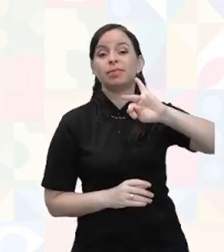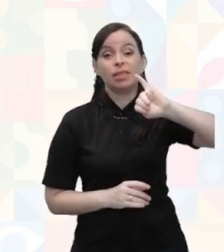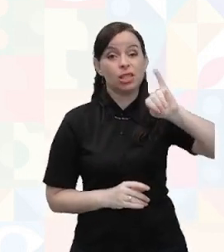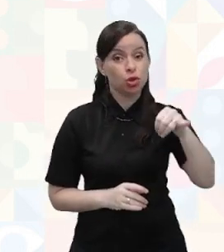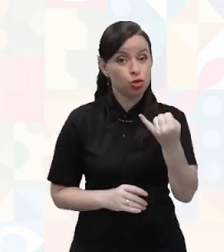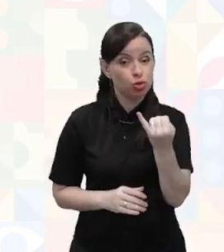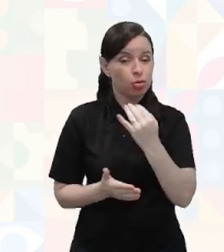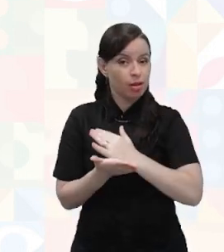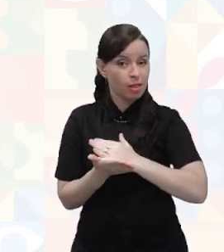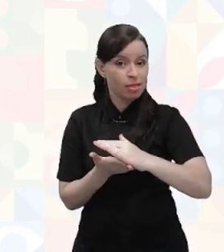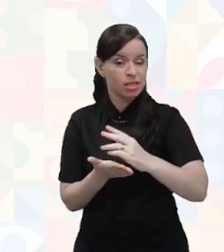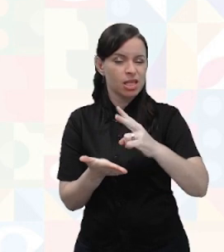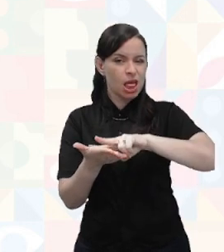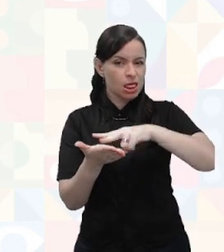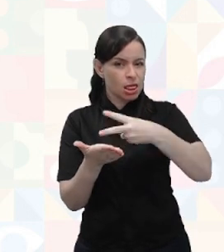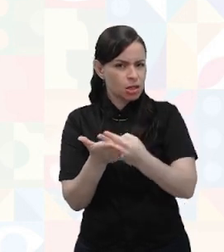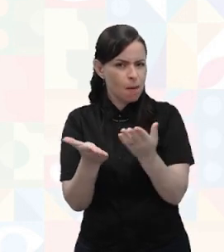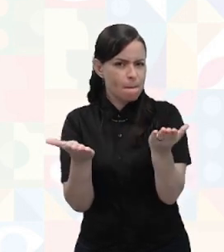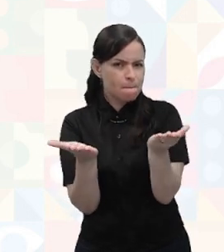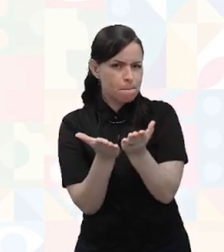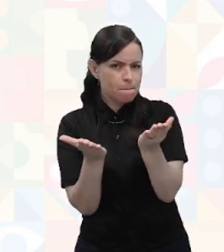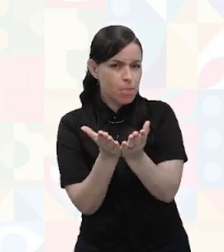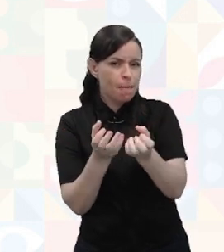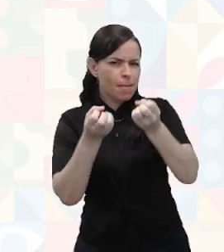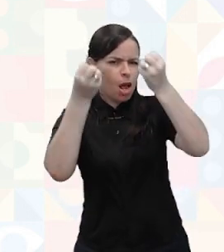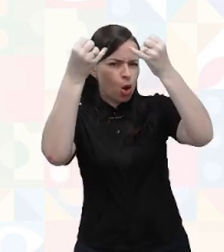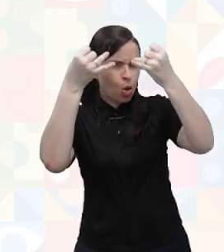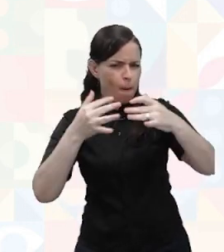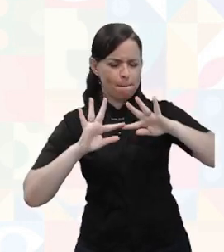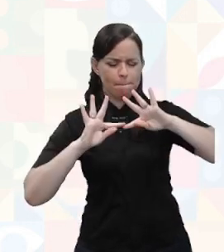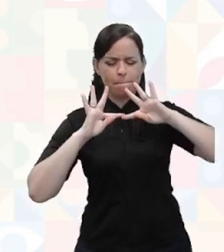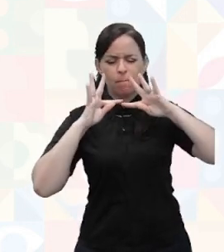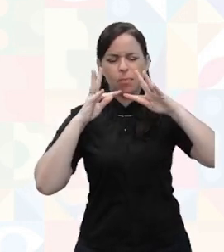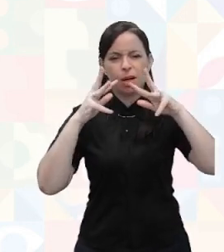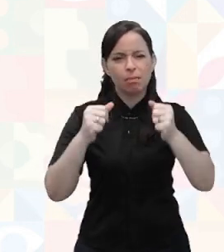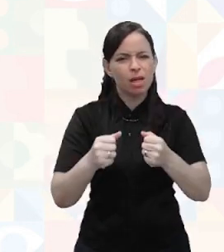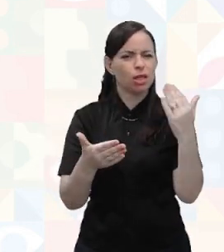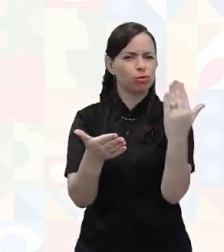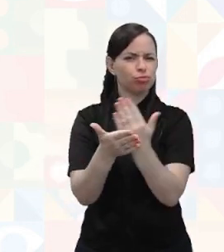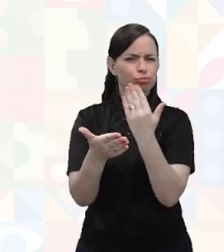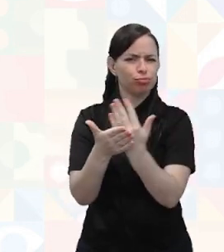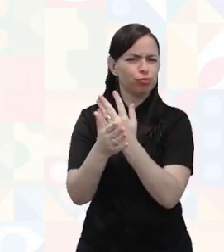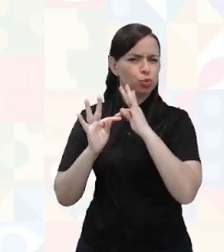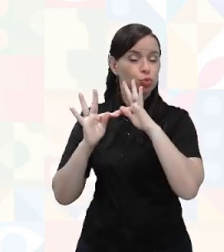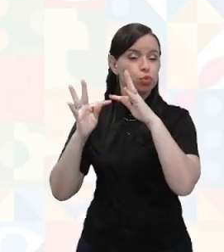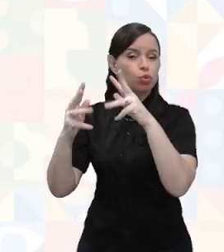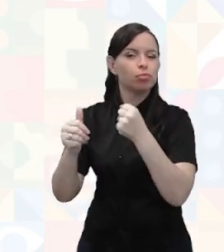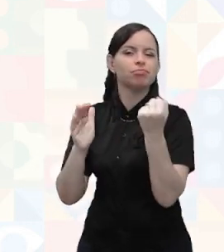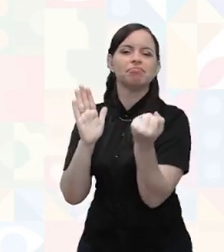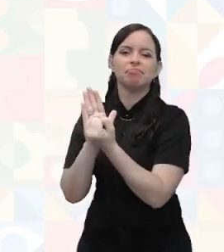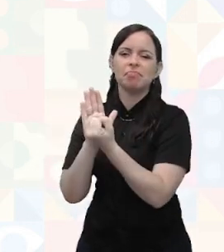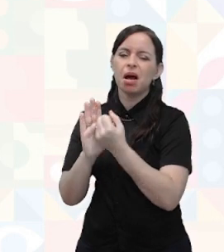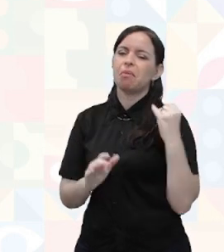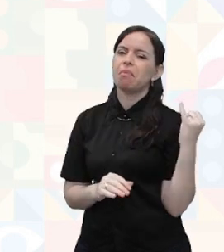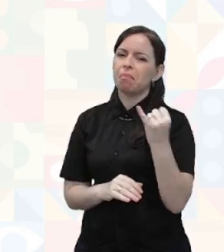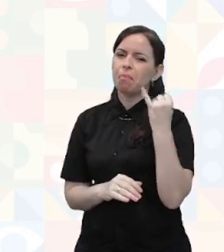tradução completa da Bíblia em libras, todos os livros da Bíblia. Isso foi um marco interessante, visto que a Bíblia é um